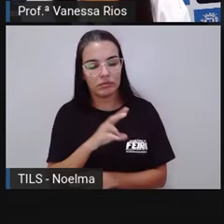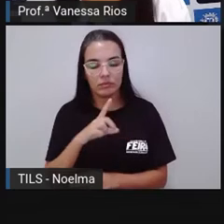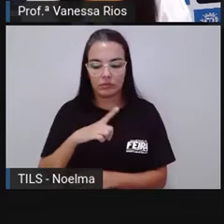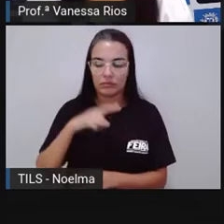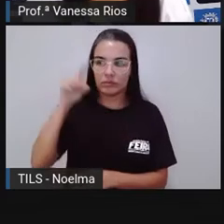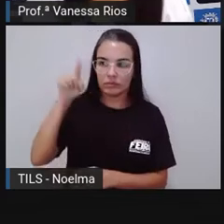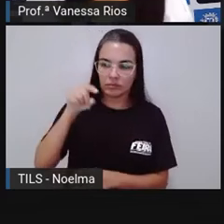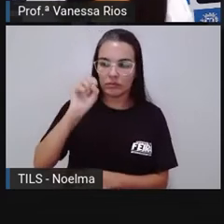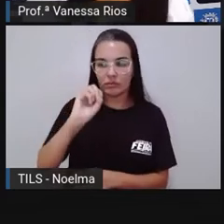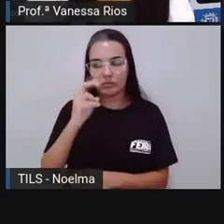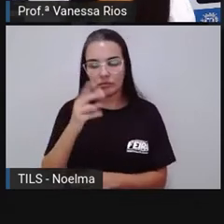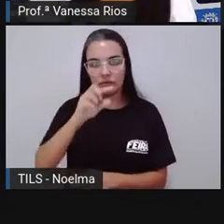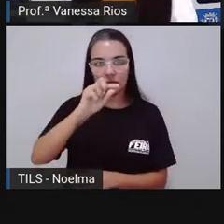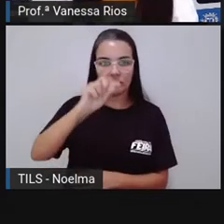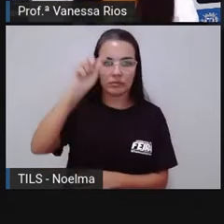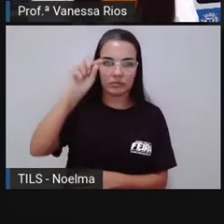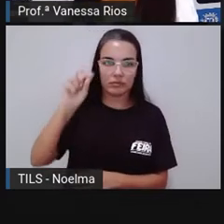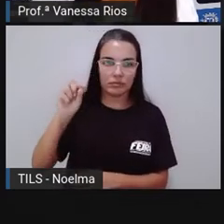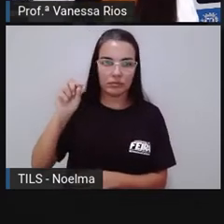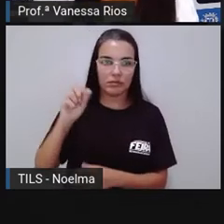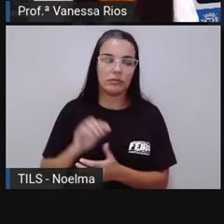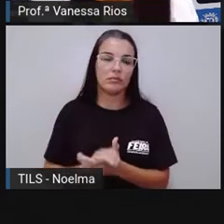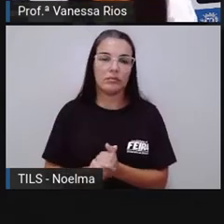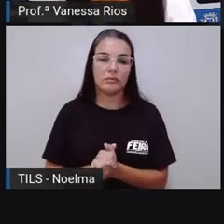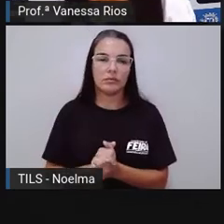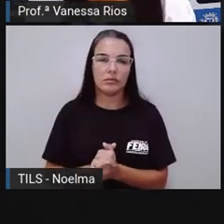circunflexo quanto do acento agudo.